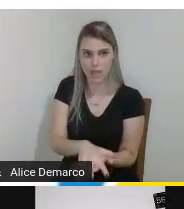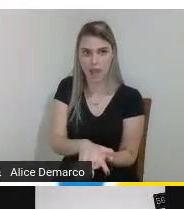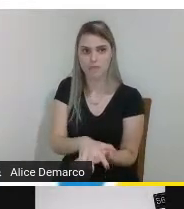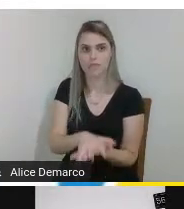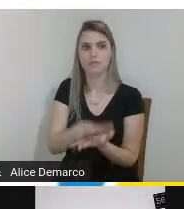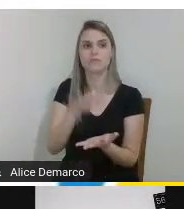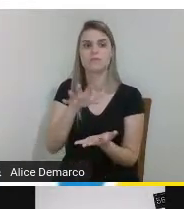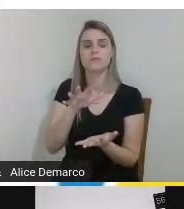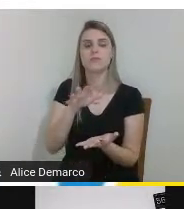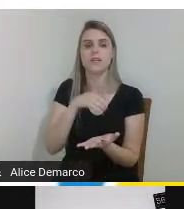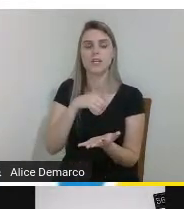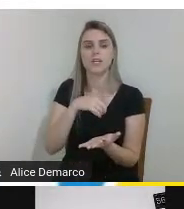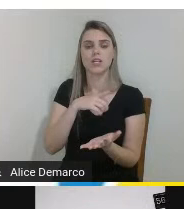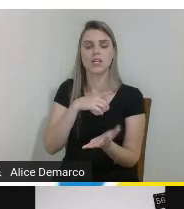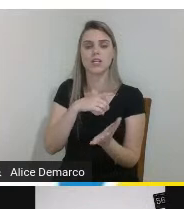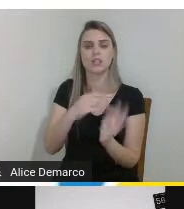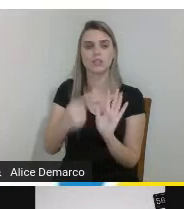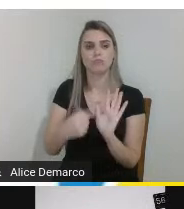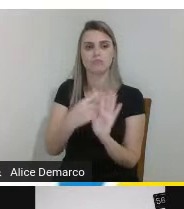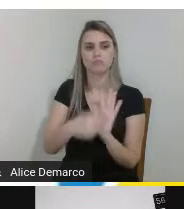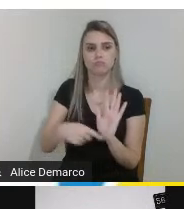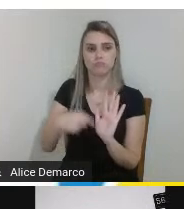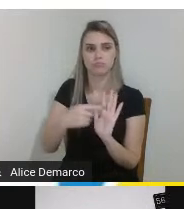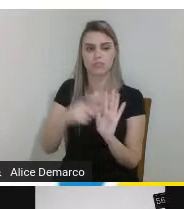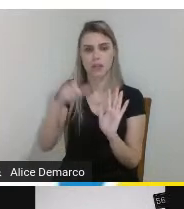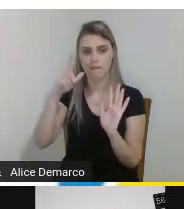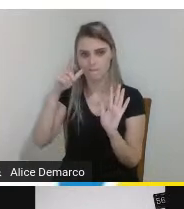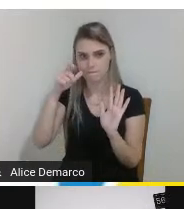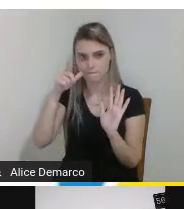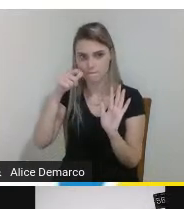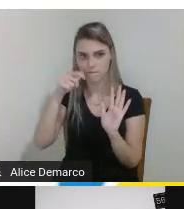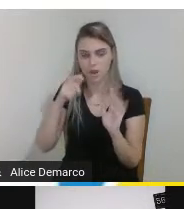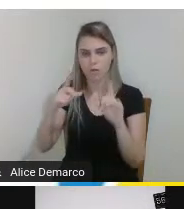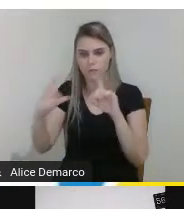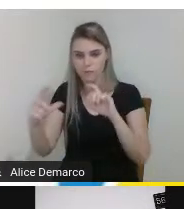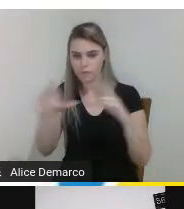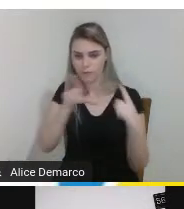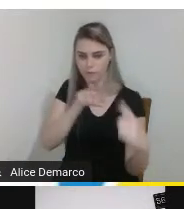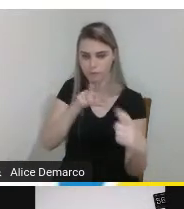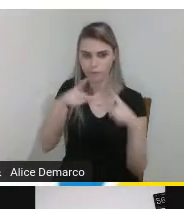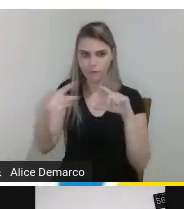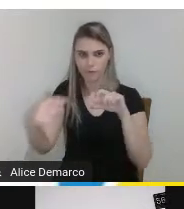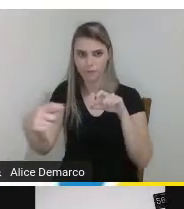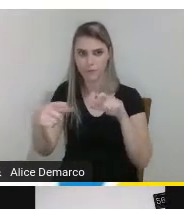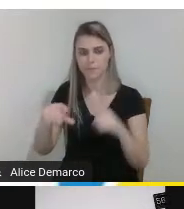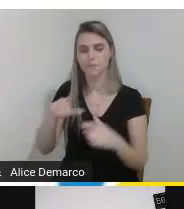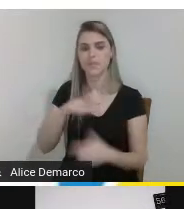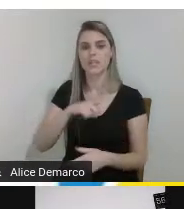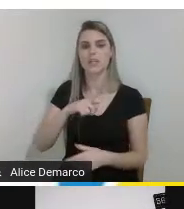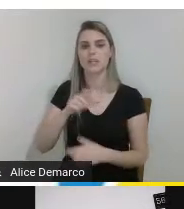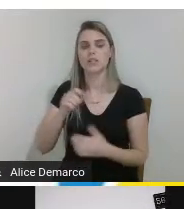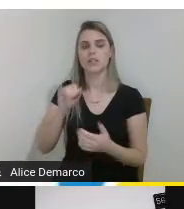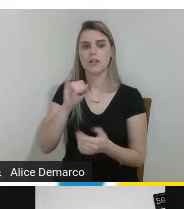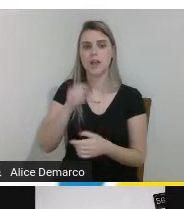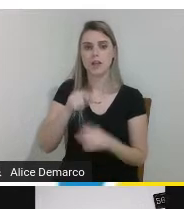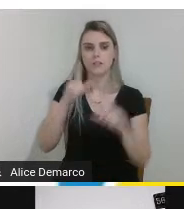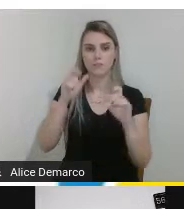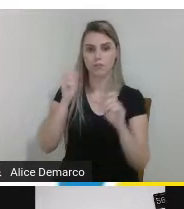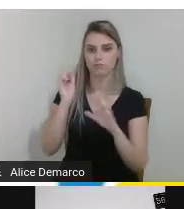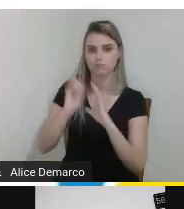a sua apreensão nós batemos fotos de diversos ângulos e nós passamos essas fotos para o computador